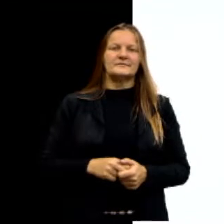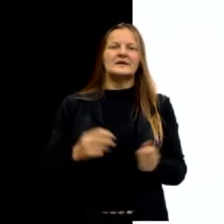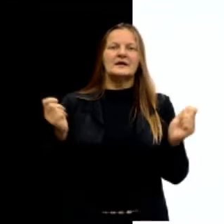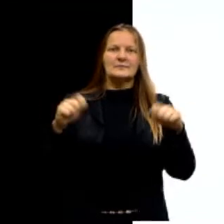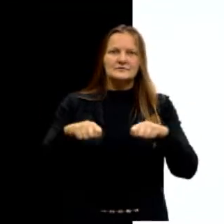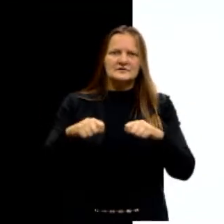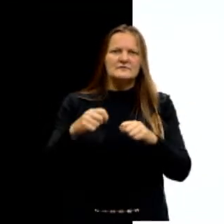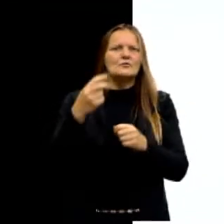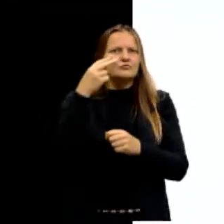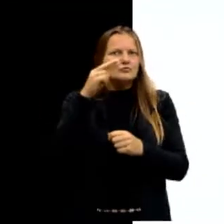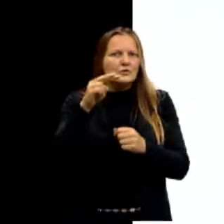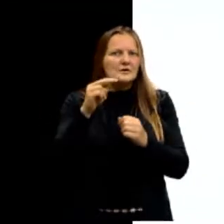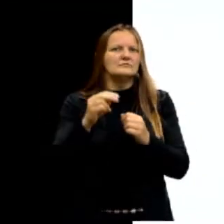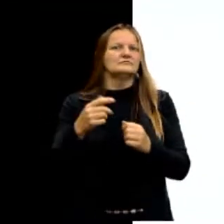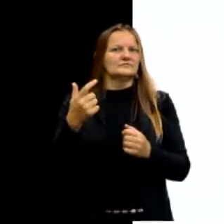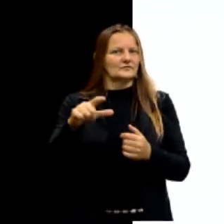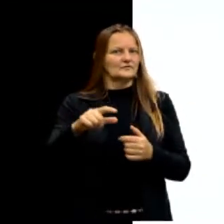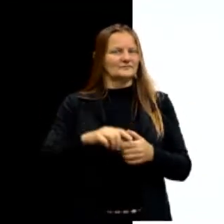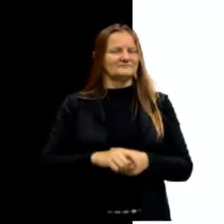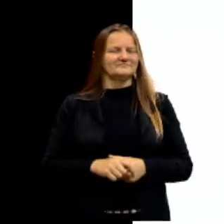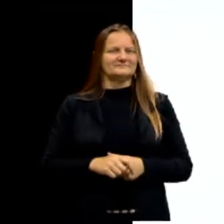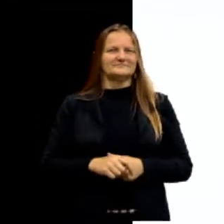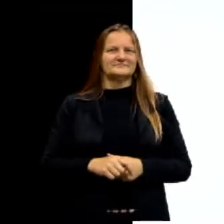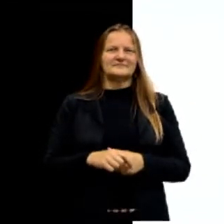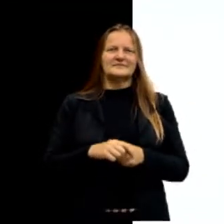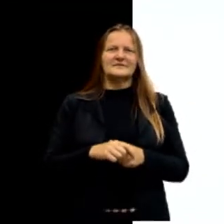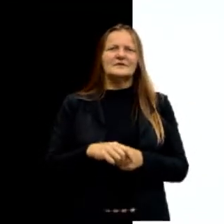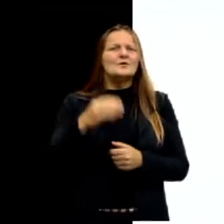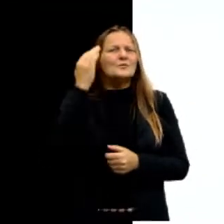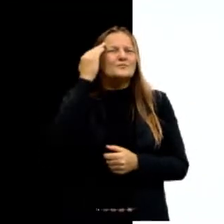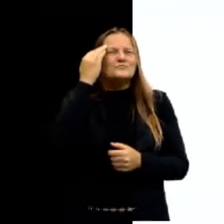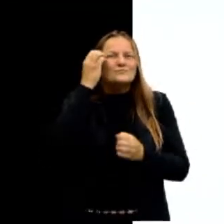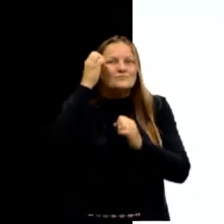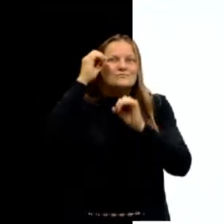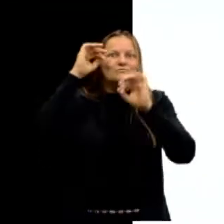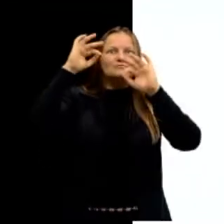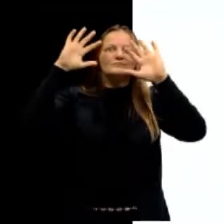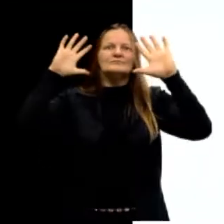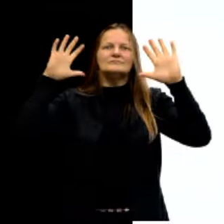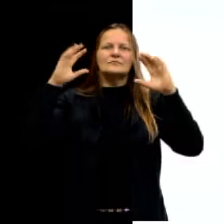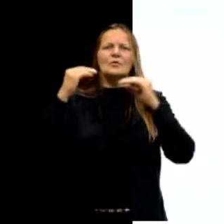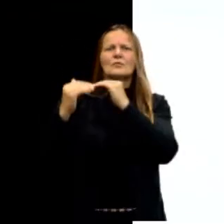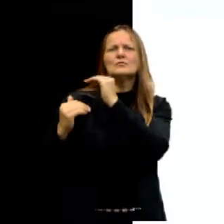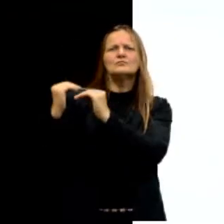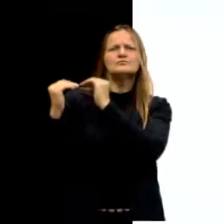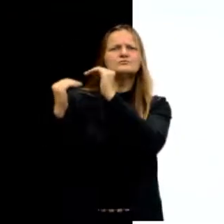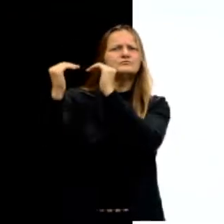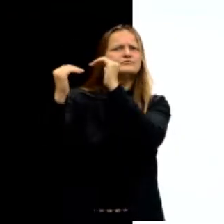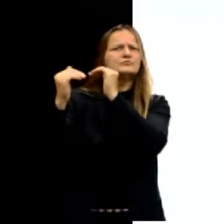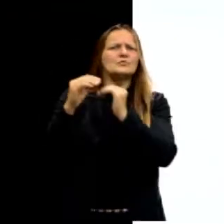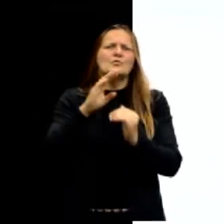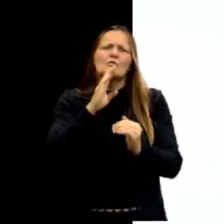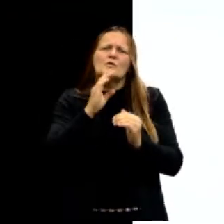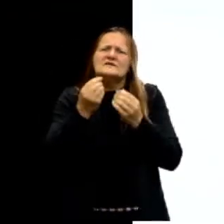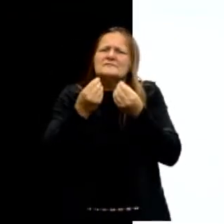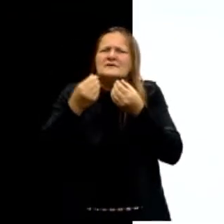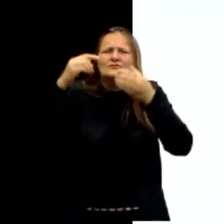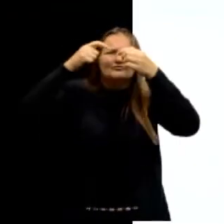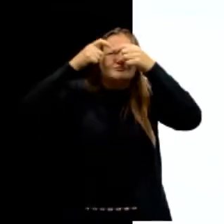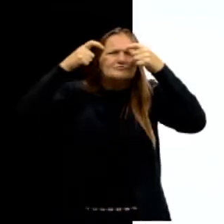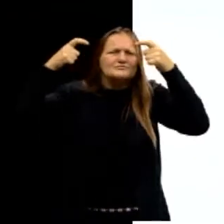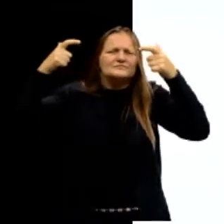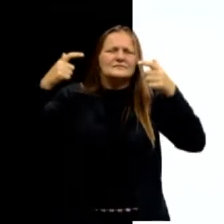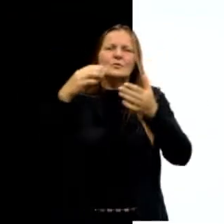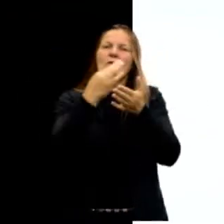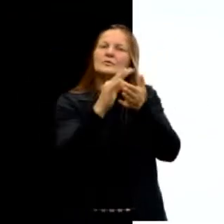volta para assistir, mais depois dessa aula, tá? Compreender os processos de conhecimento e teorias